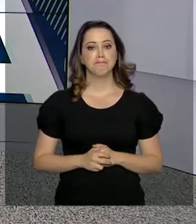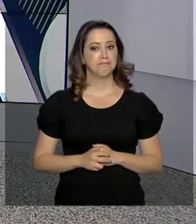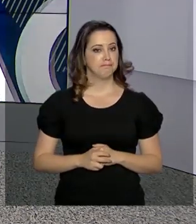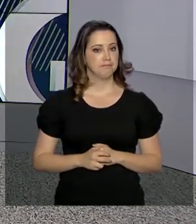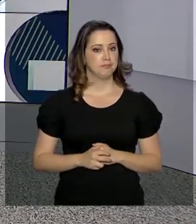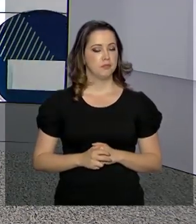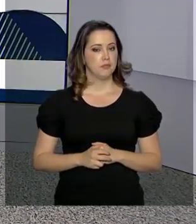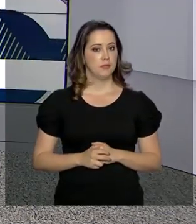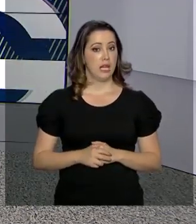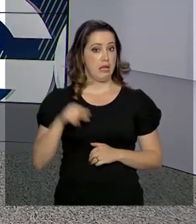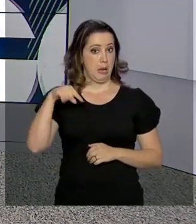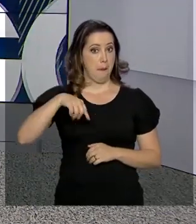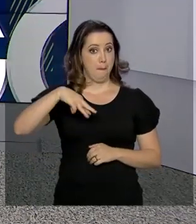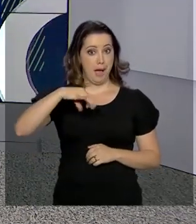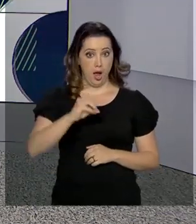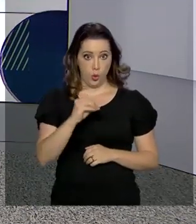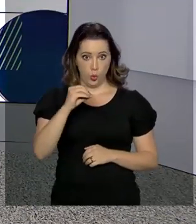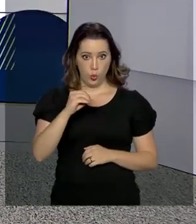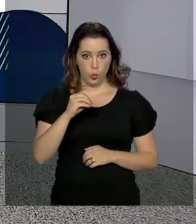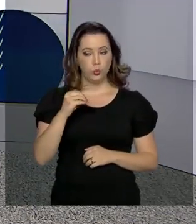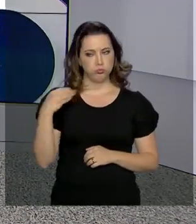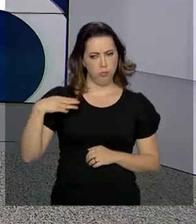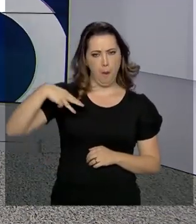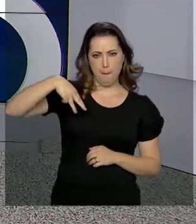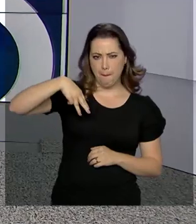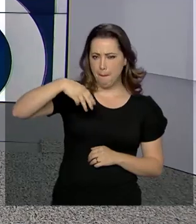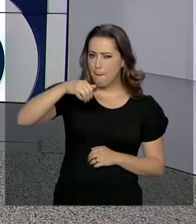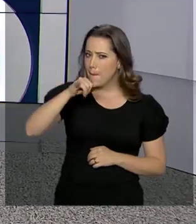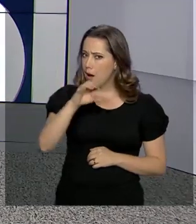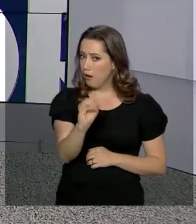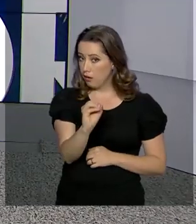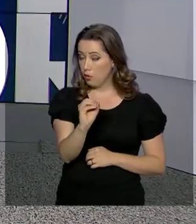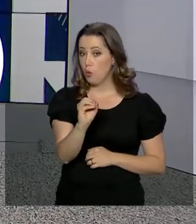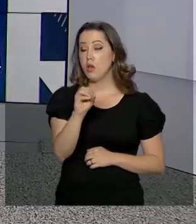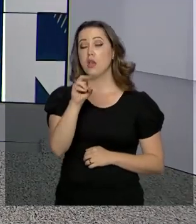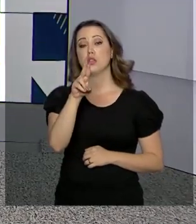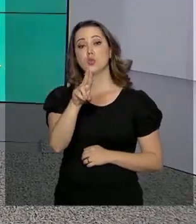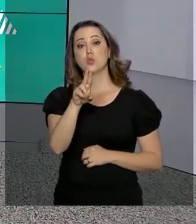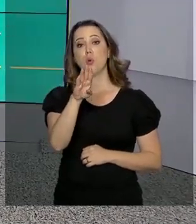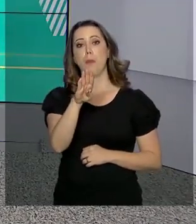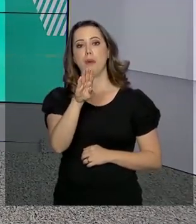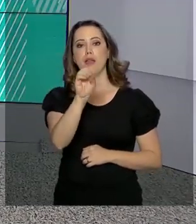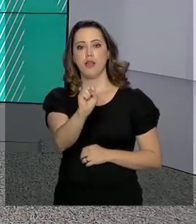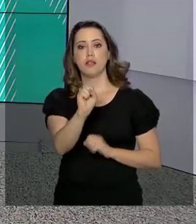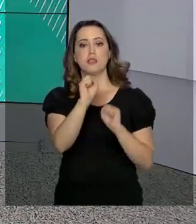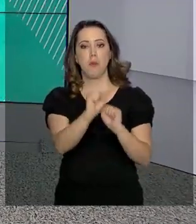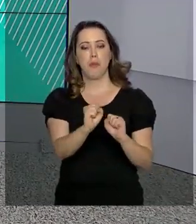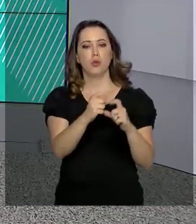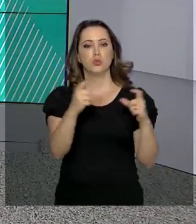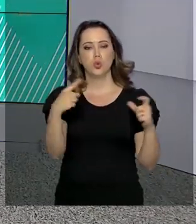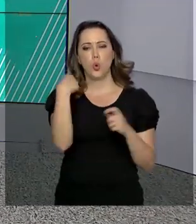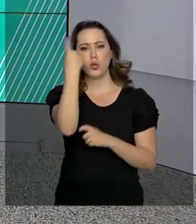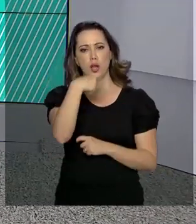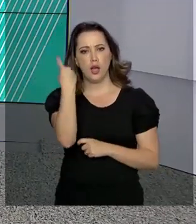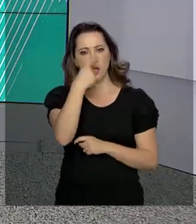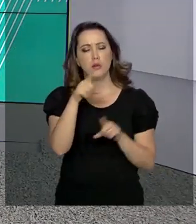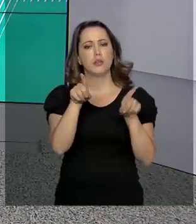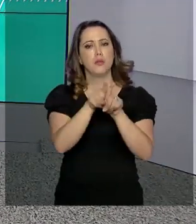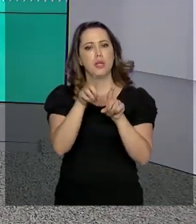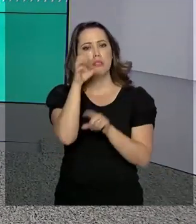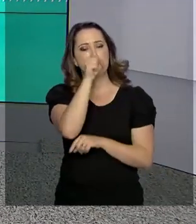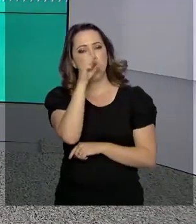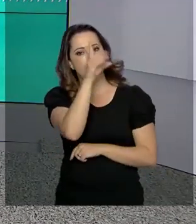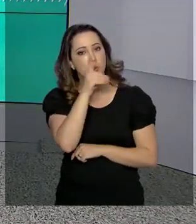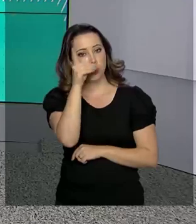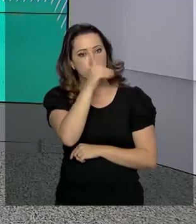na Hora, as unidades básicas de saúde podem ter horário estendido e funcionar até os fins de semana. Mais de mil unidades já aderiram ao